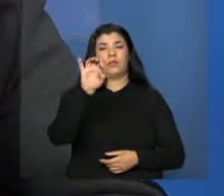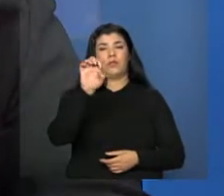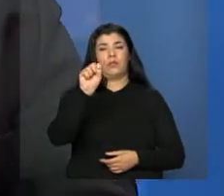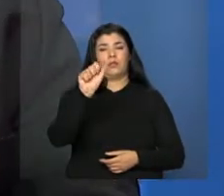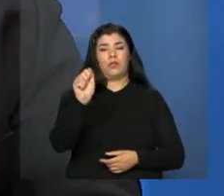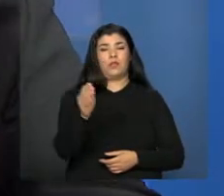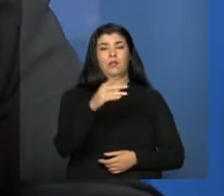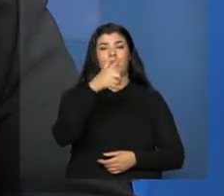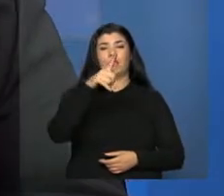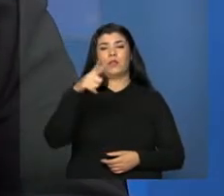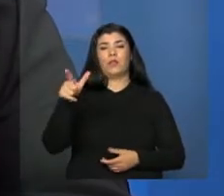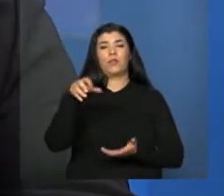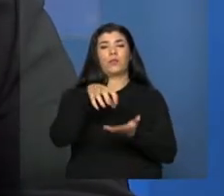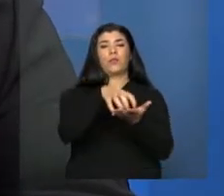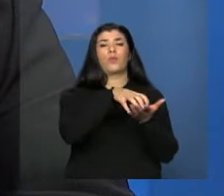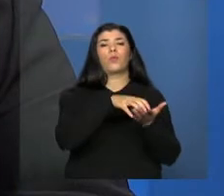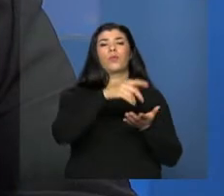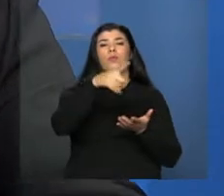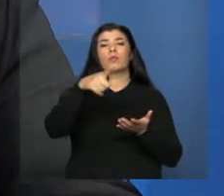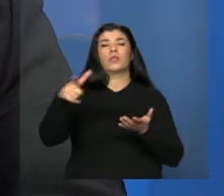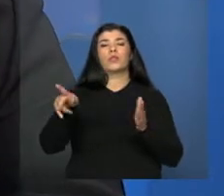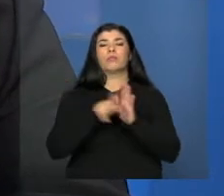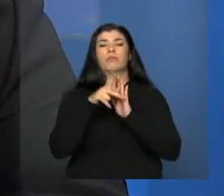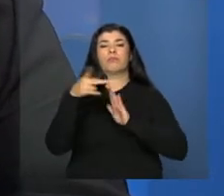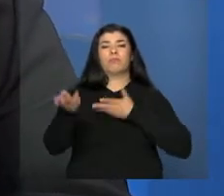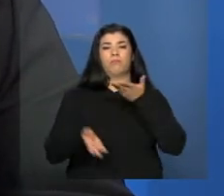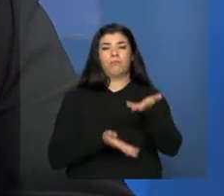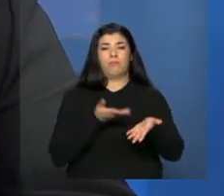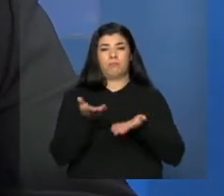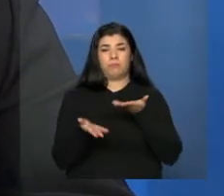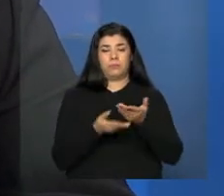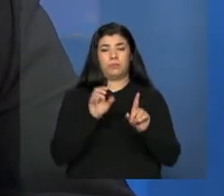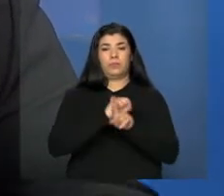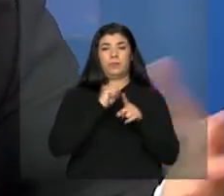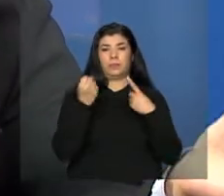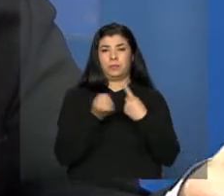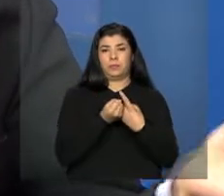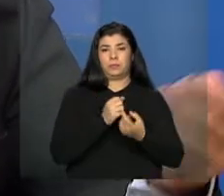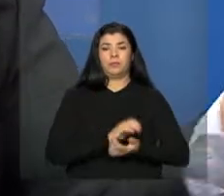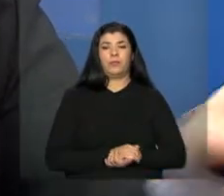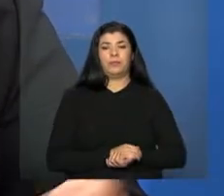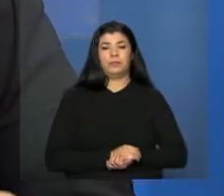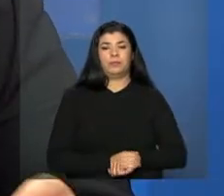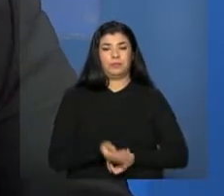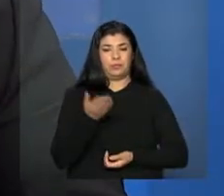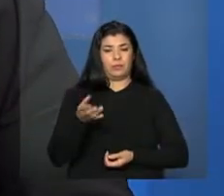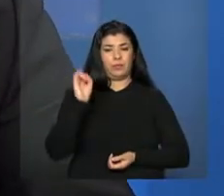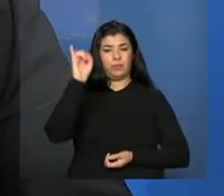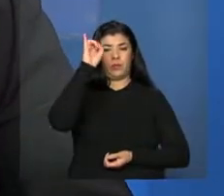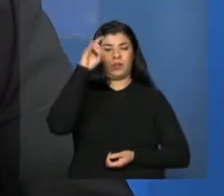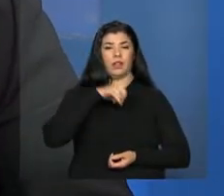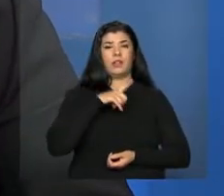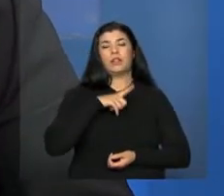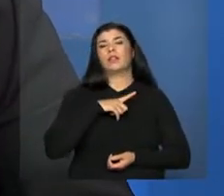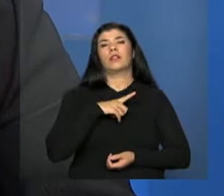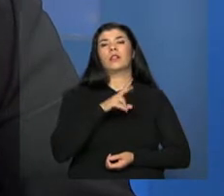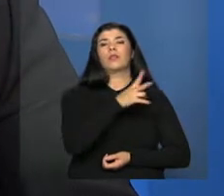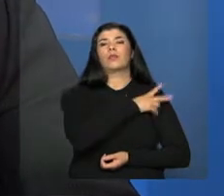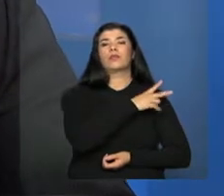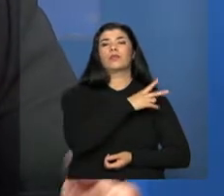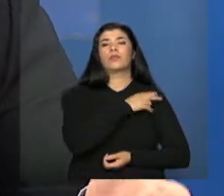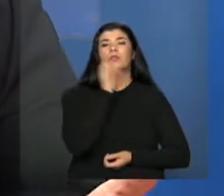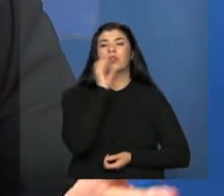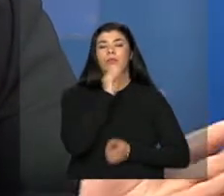ou qualquer outro equipamento da assistência social. isso basta com declaração da chefe imediata.